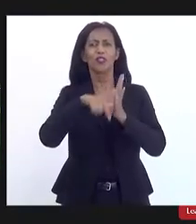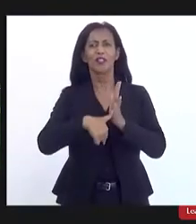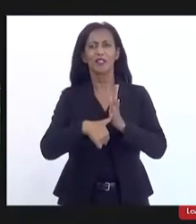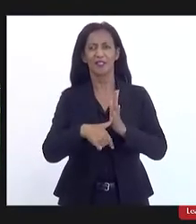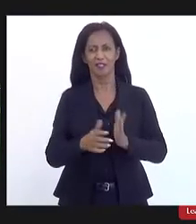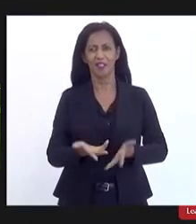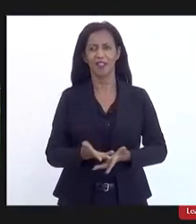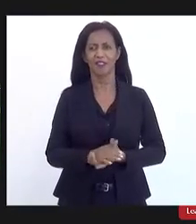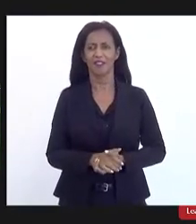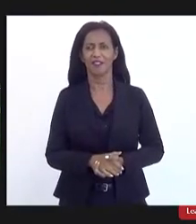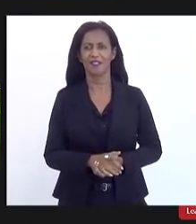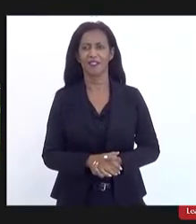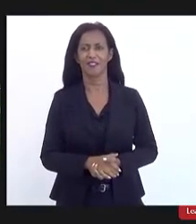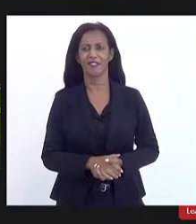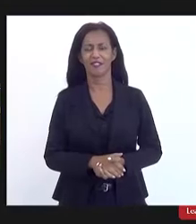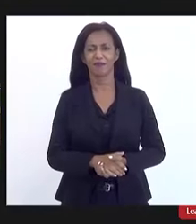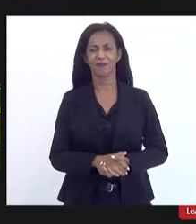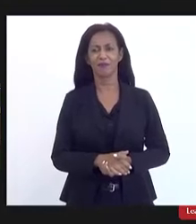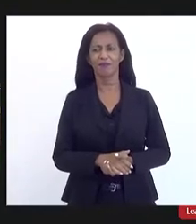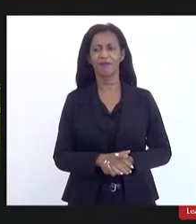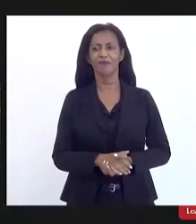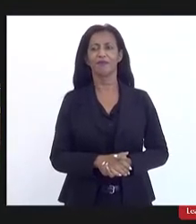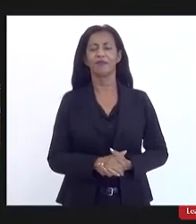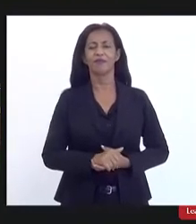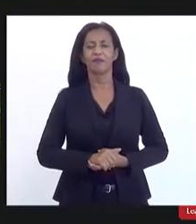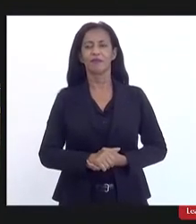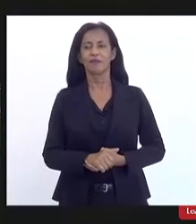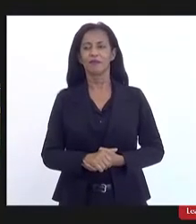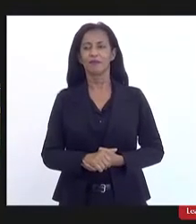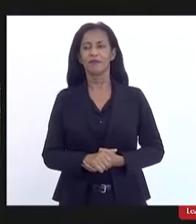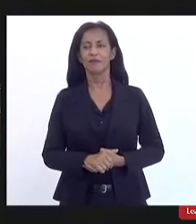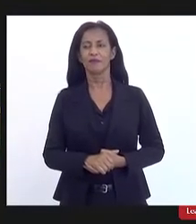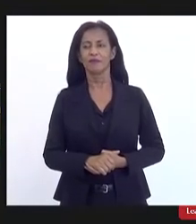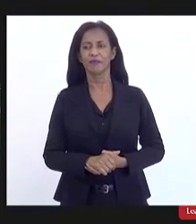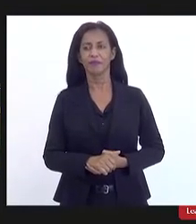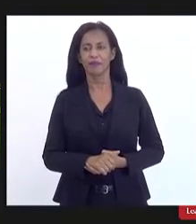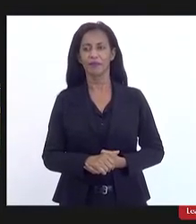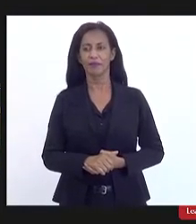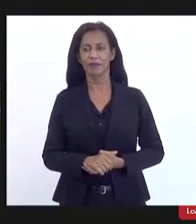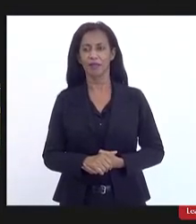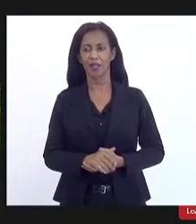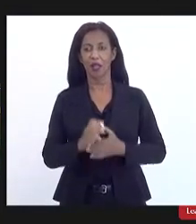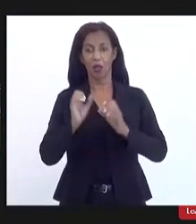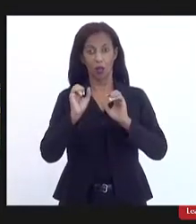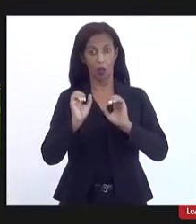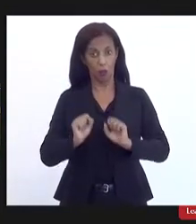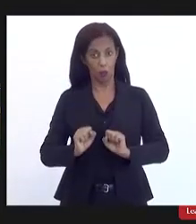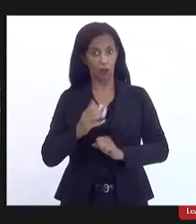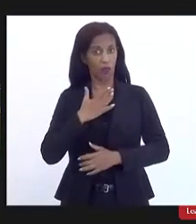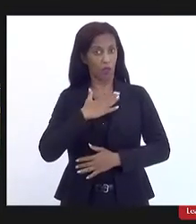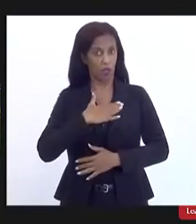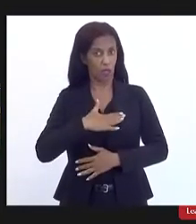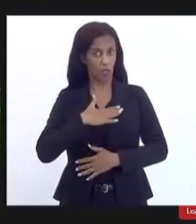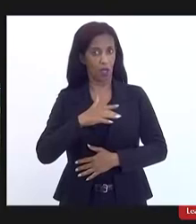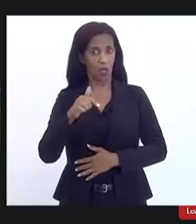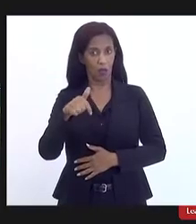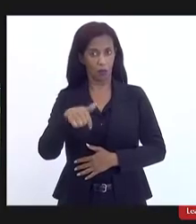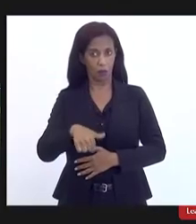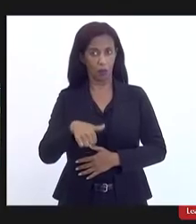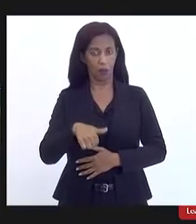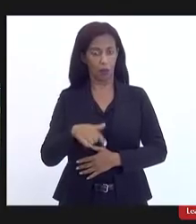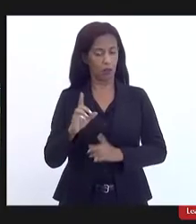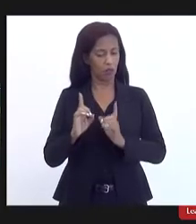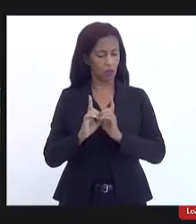respeitos a todos muito obrigado obrigado Ari obrigado Ari e Paulo mas podem ficar tranquilos que aqui é um espaço